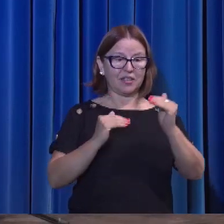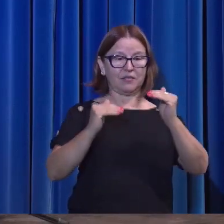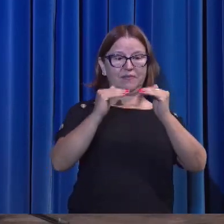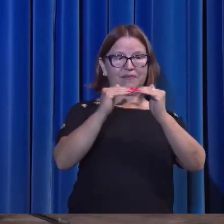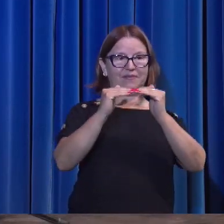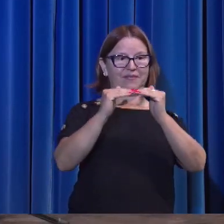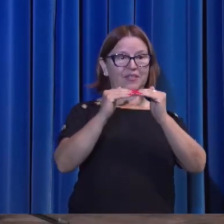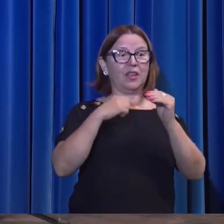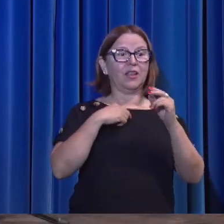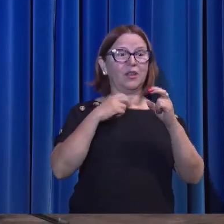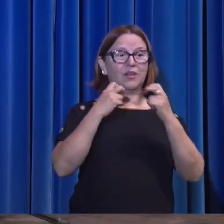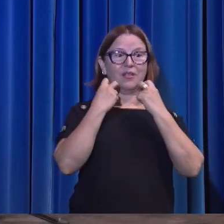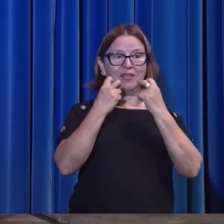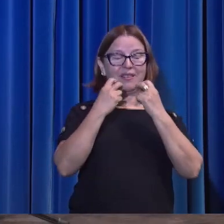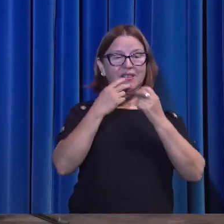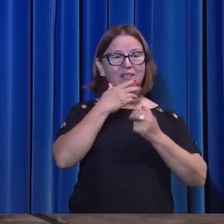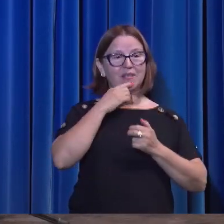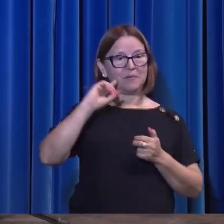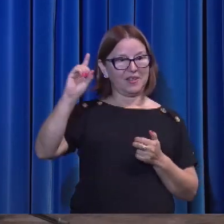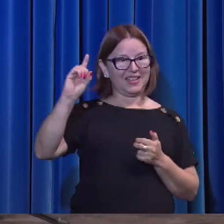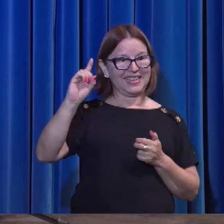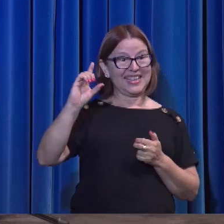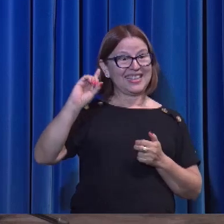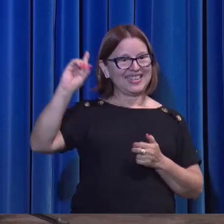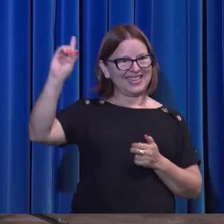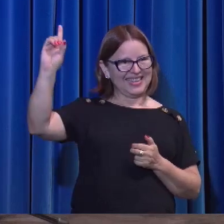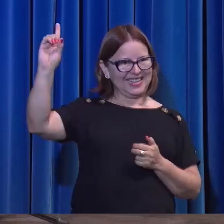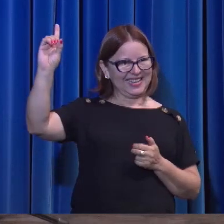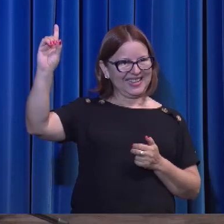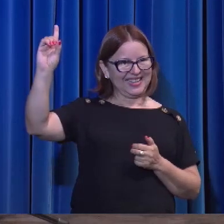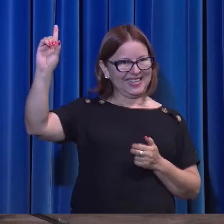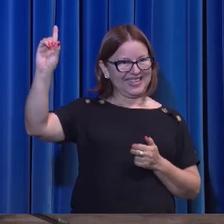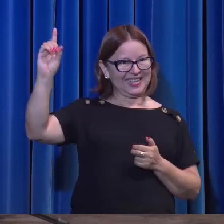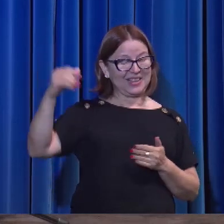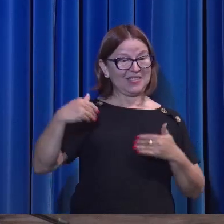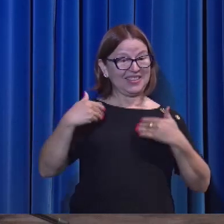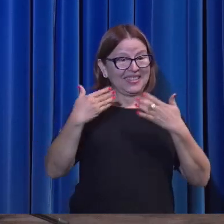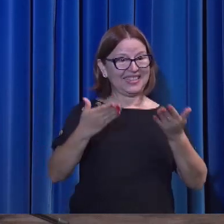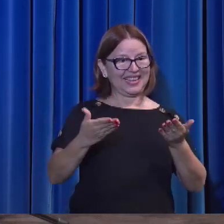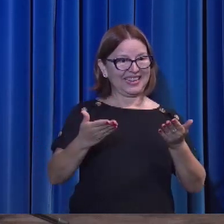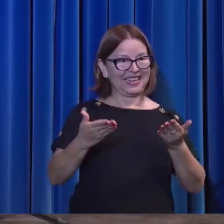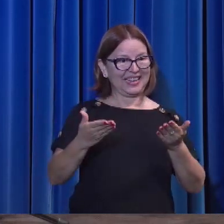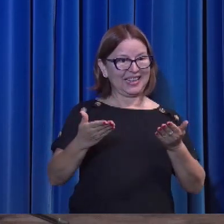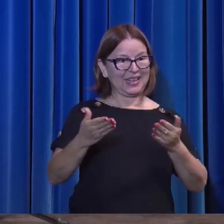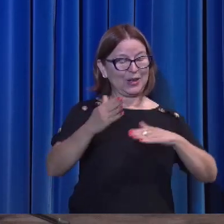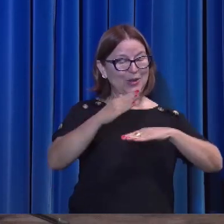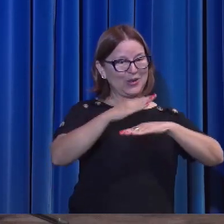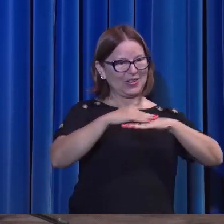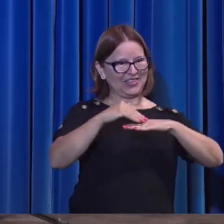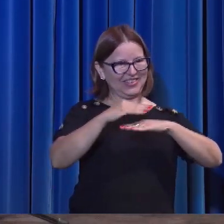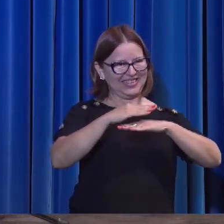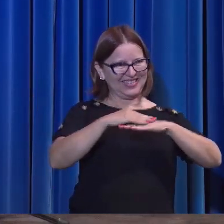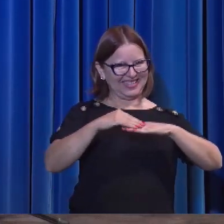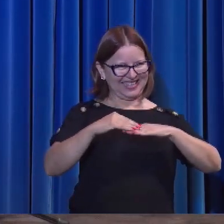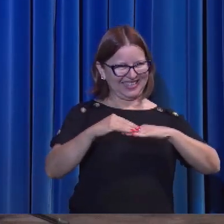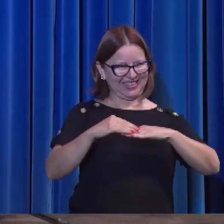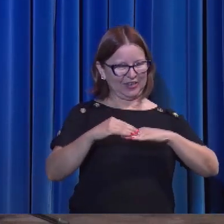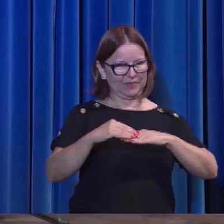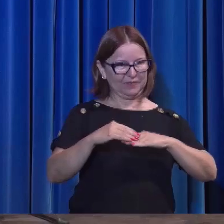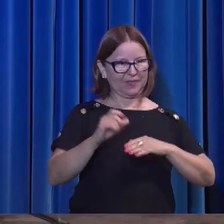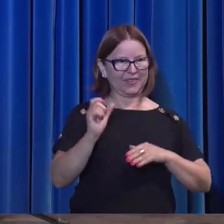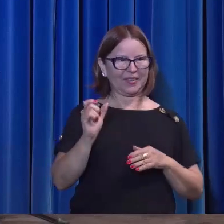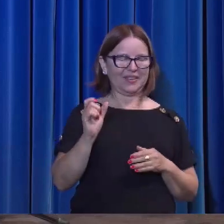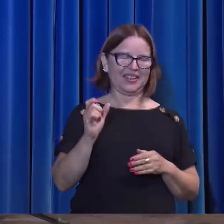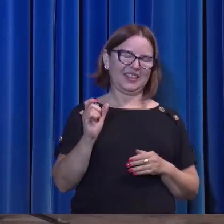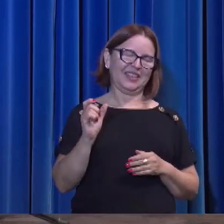Eu rogarei ao Pai. E ele vos dará outro consolador. Esta palavra